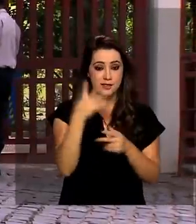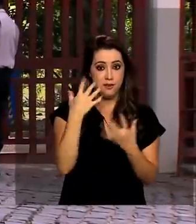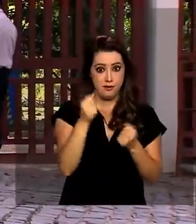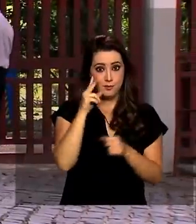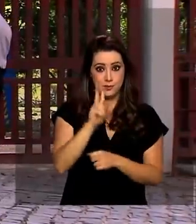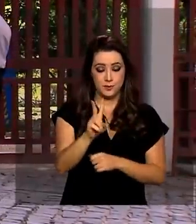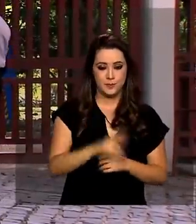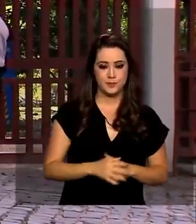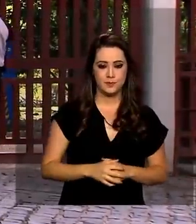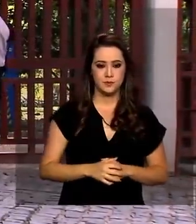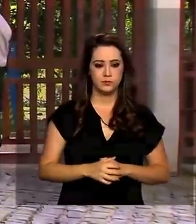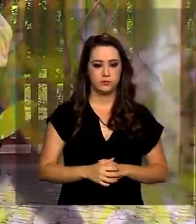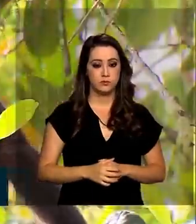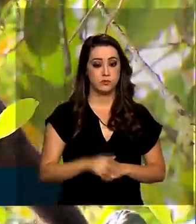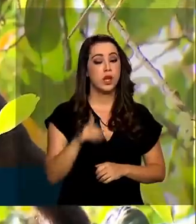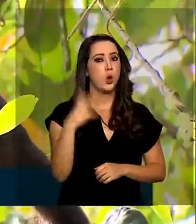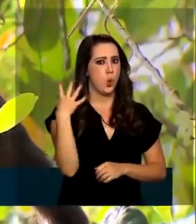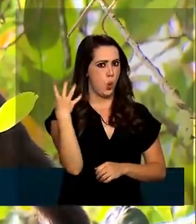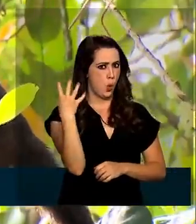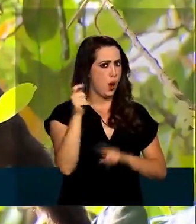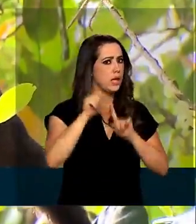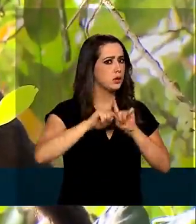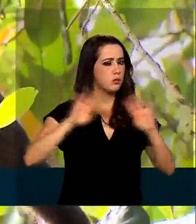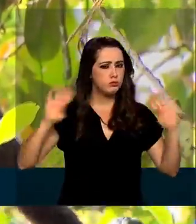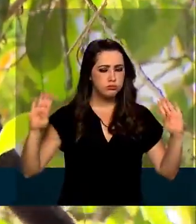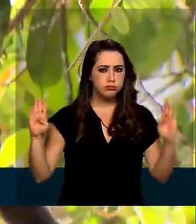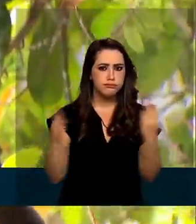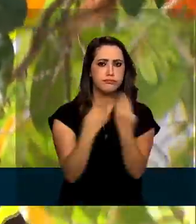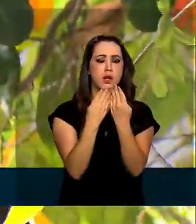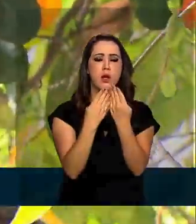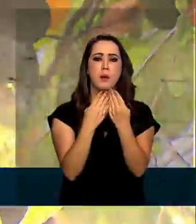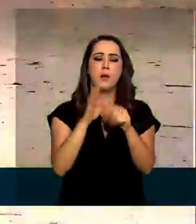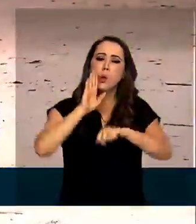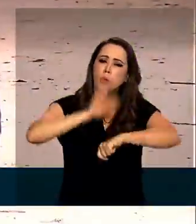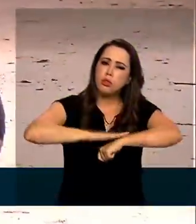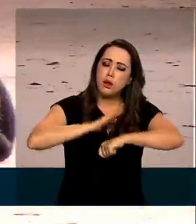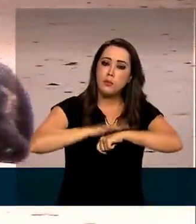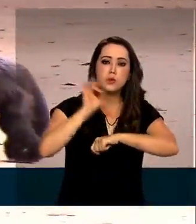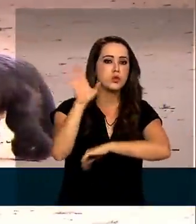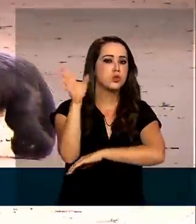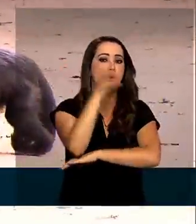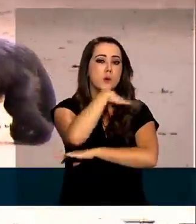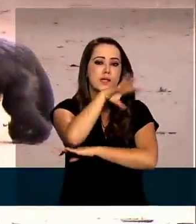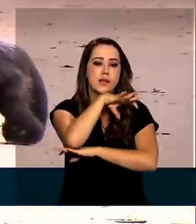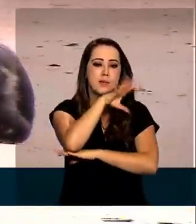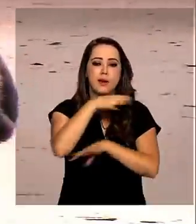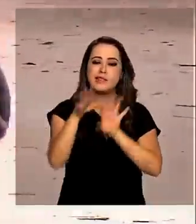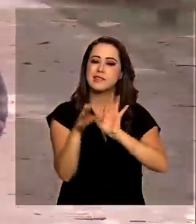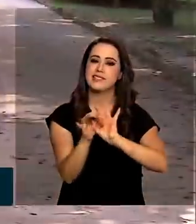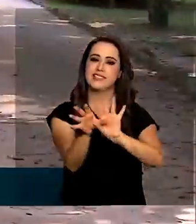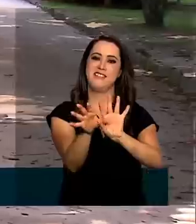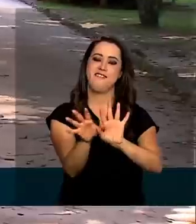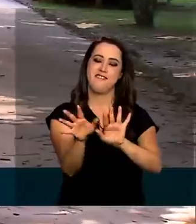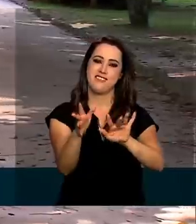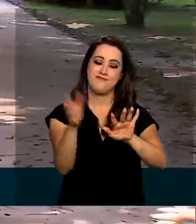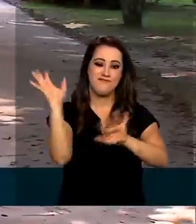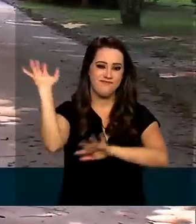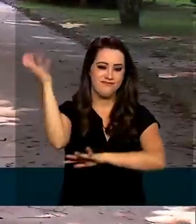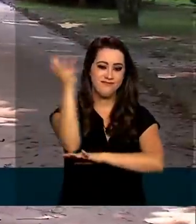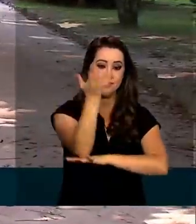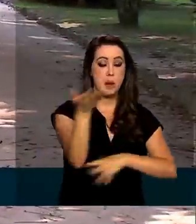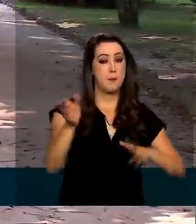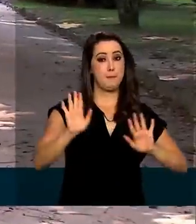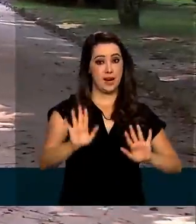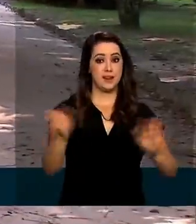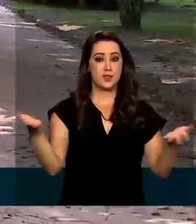Foram quase quatro meses com portões fechados. Um período em que só os animais podiam circular livremente pelo parque. Mas hoje, o